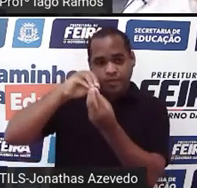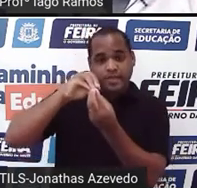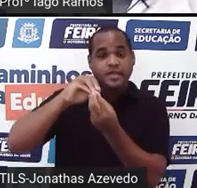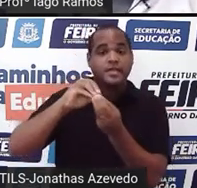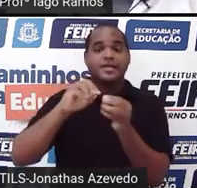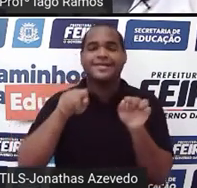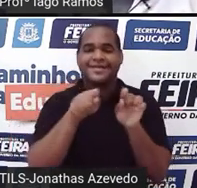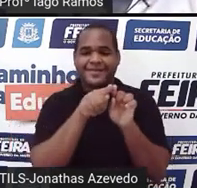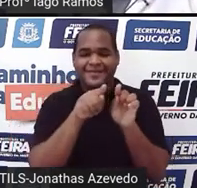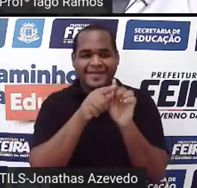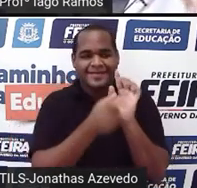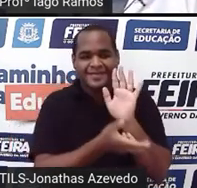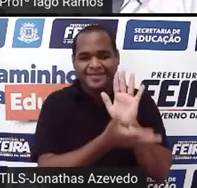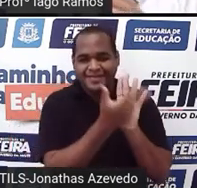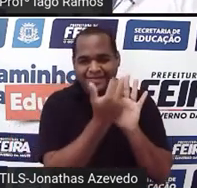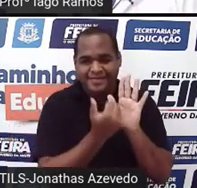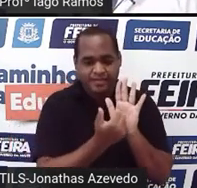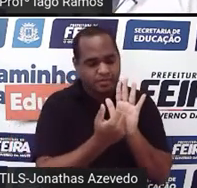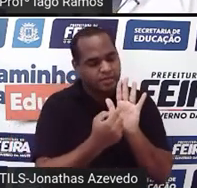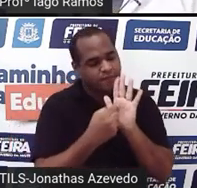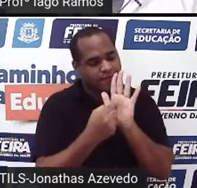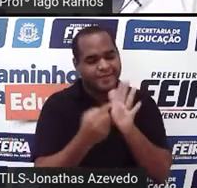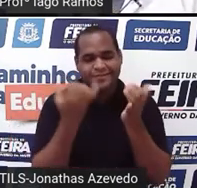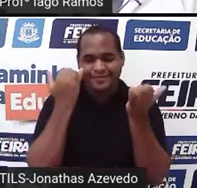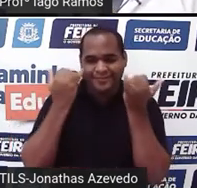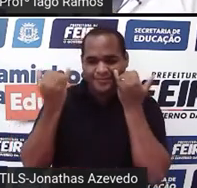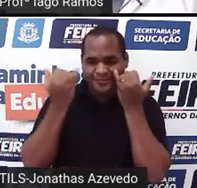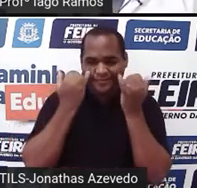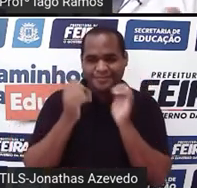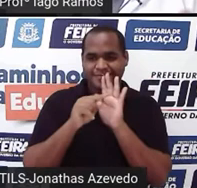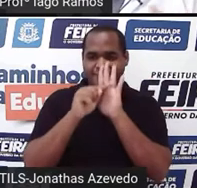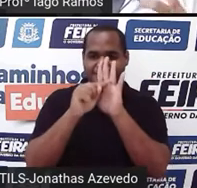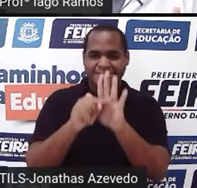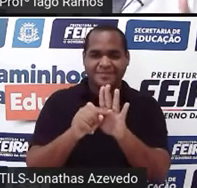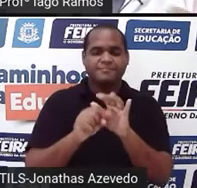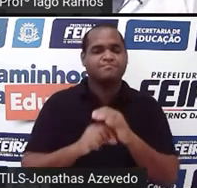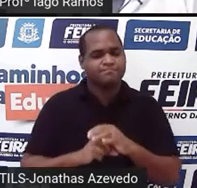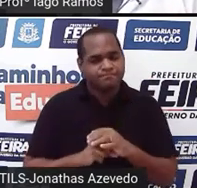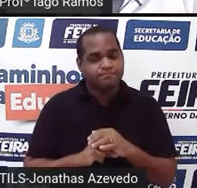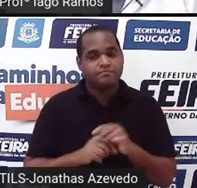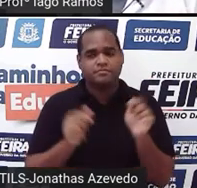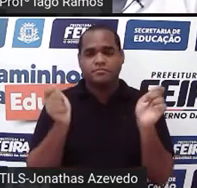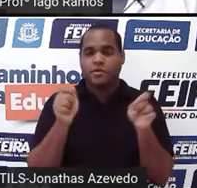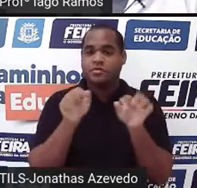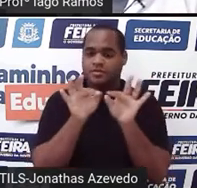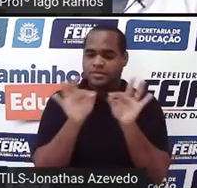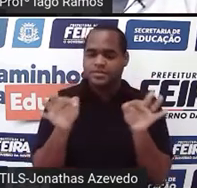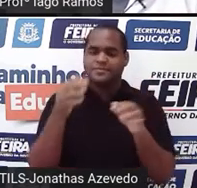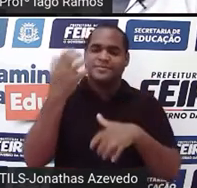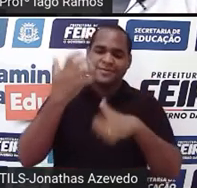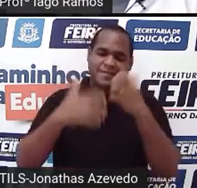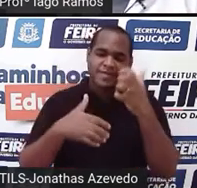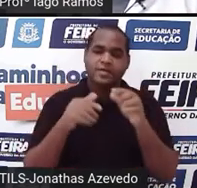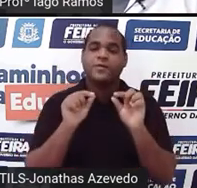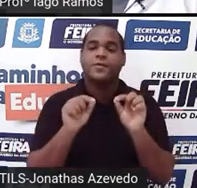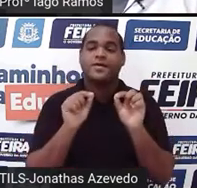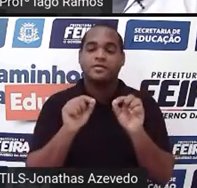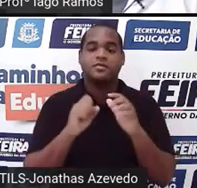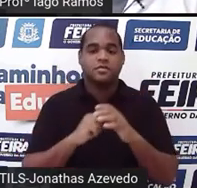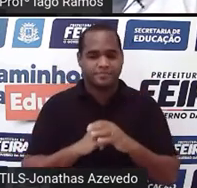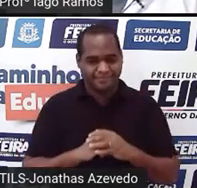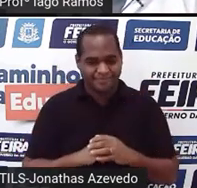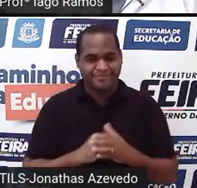ilustradas de representar informações. Tá? Se tem uma maneira simples de dizer o que é gráfico, é essa daí.